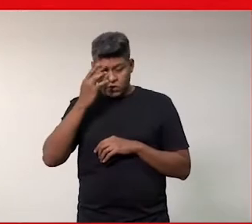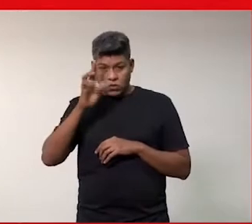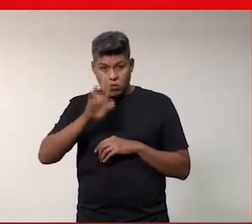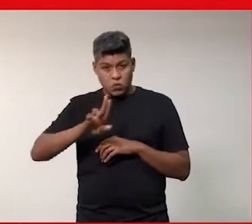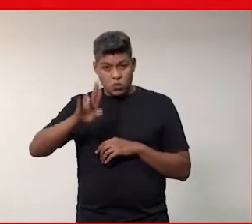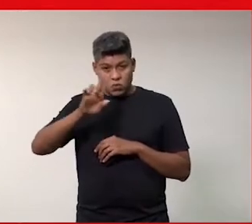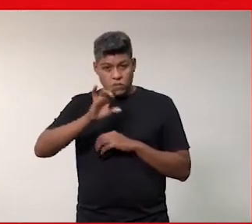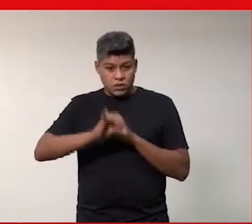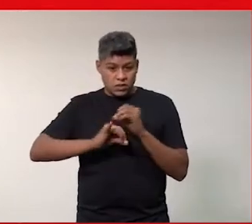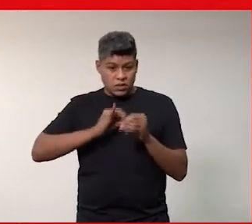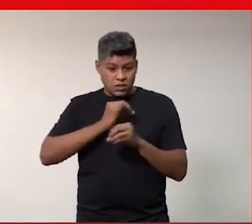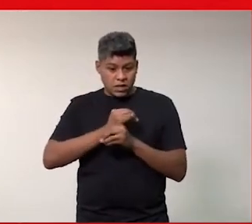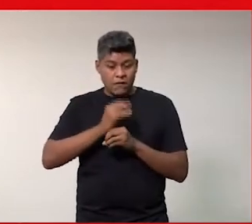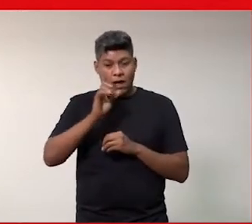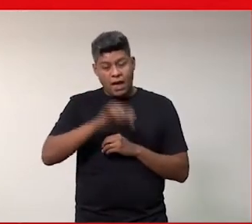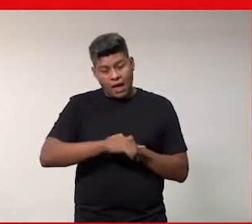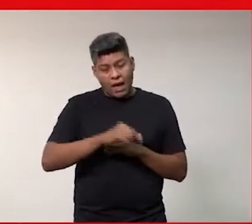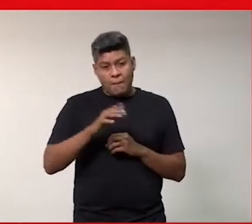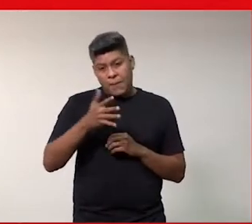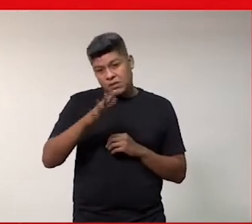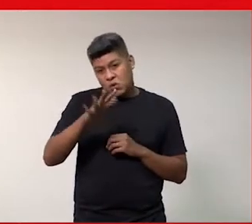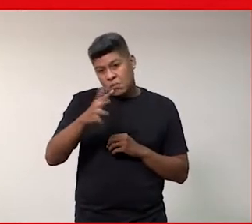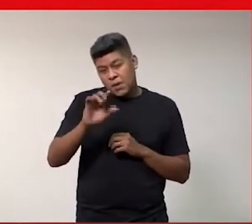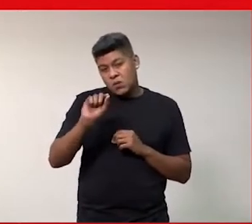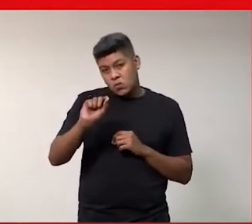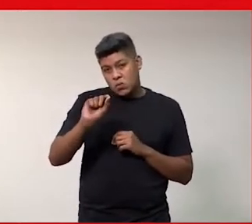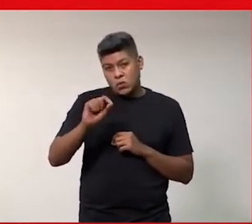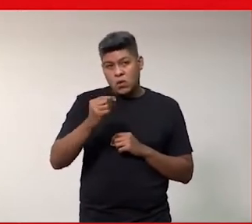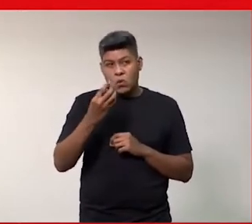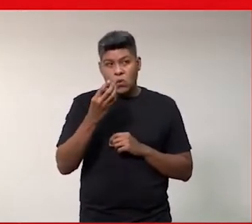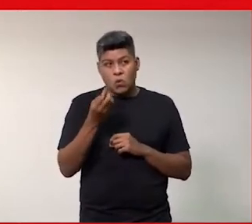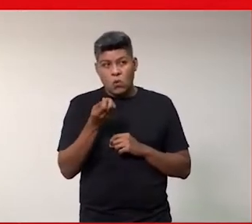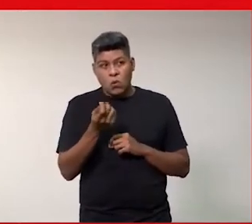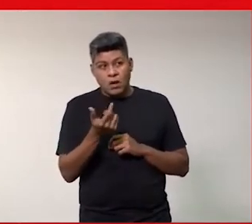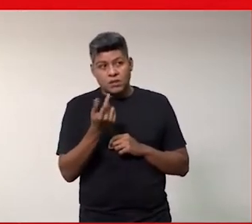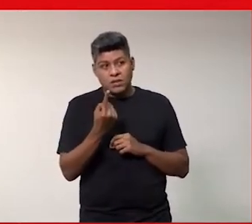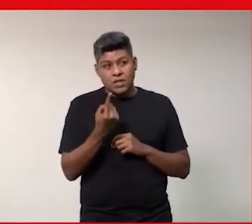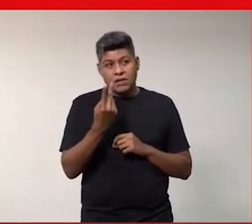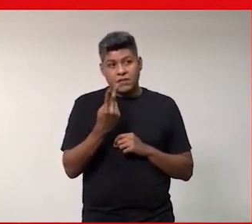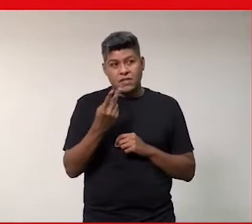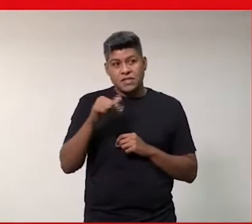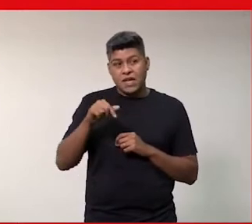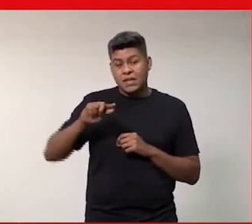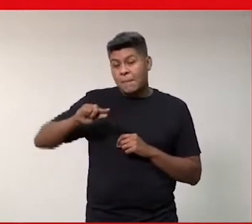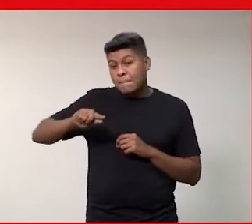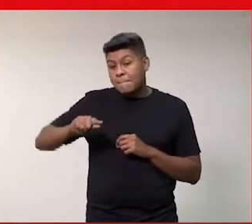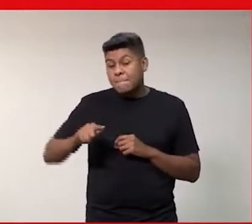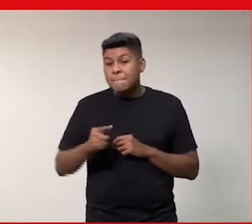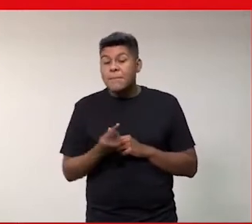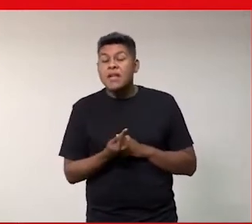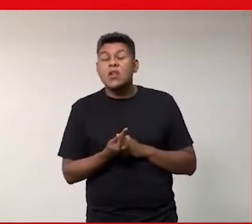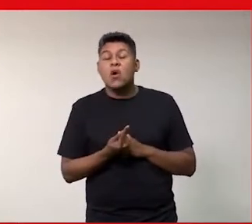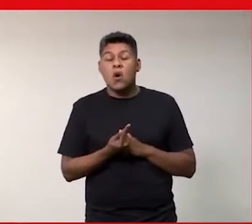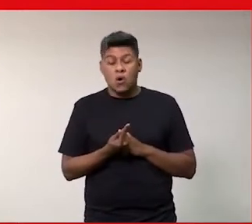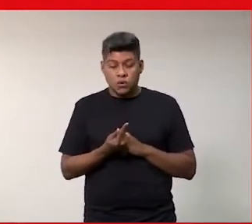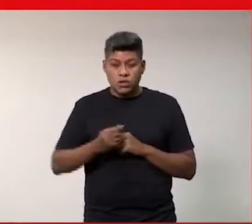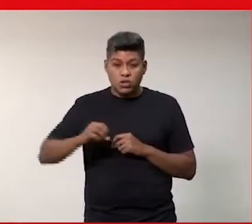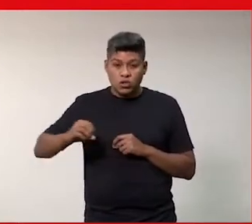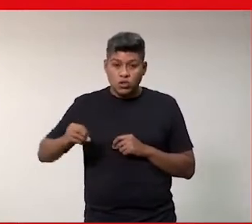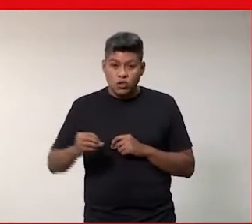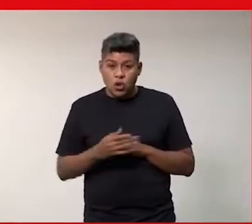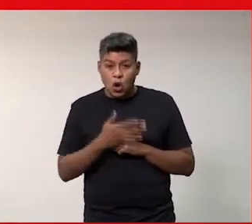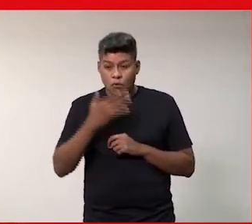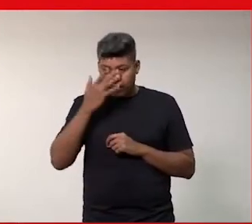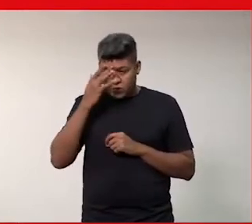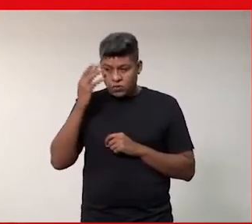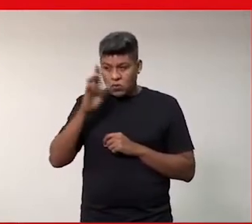isso dá uma estimativa aí de quase 127 milhões de novos usuários